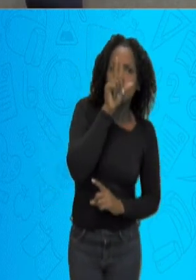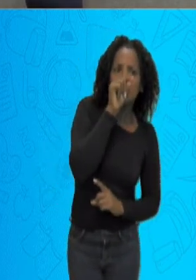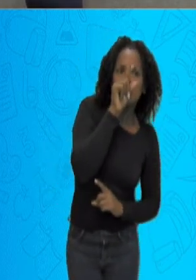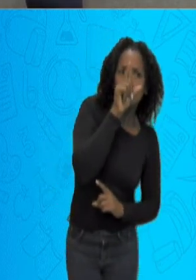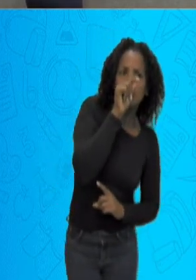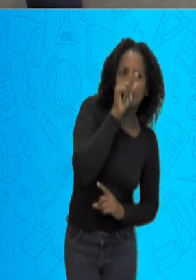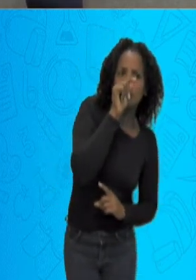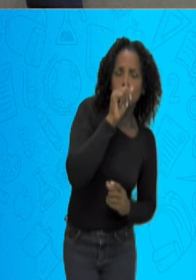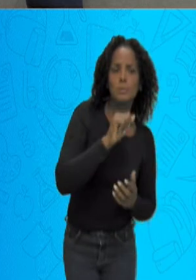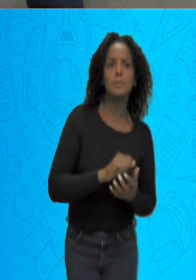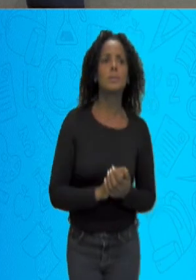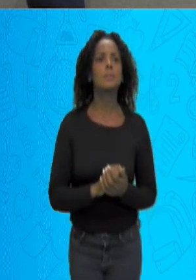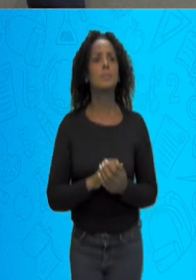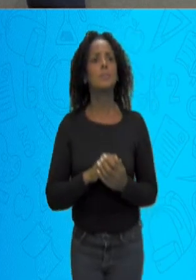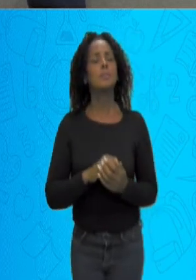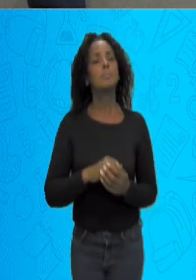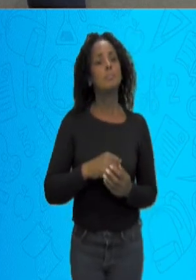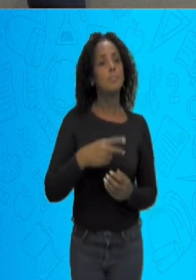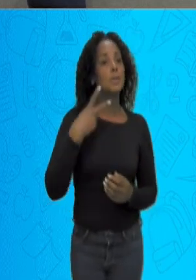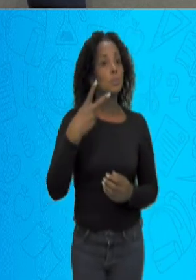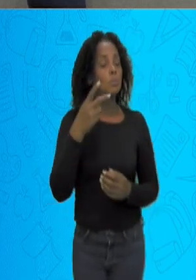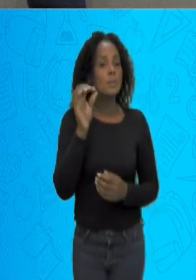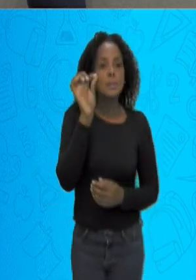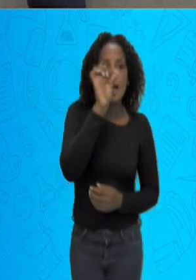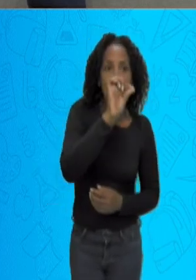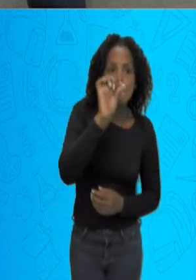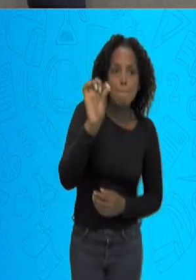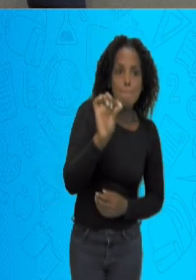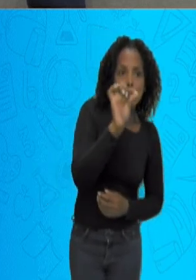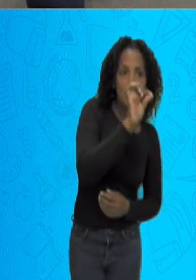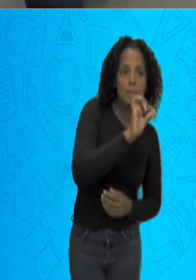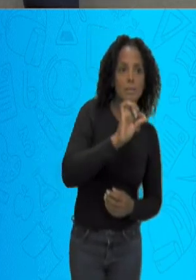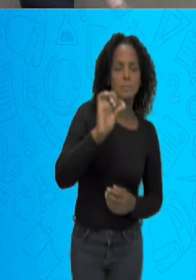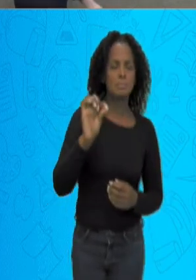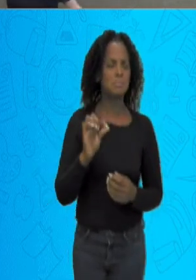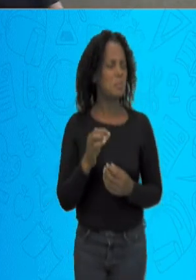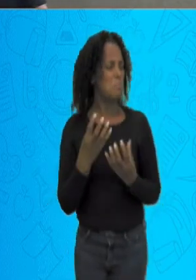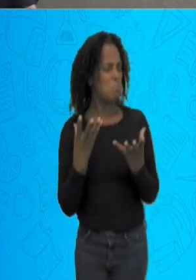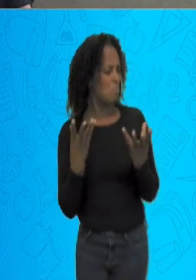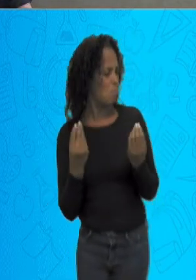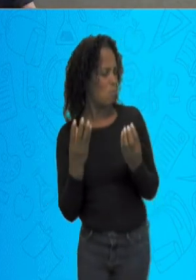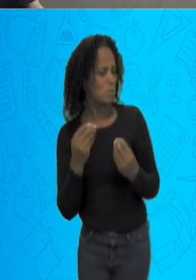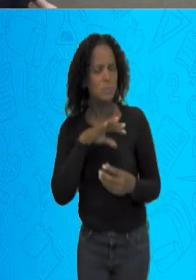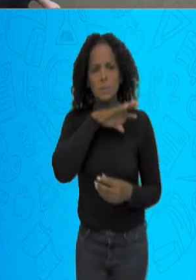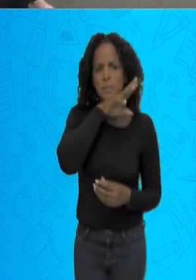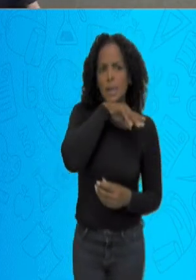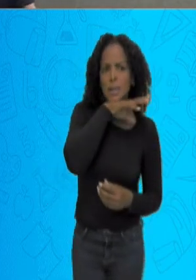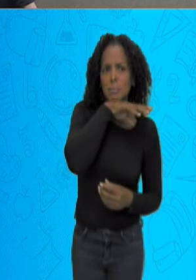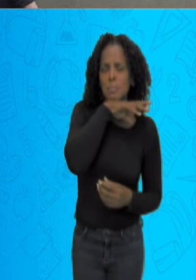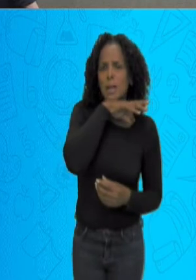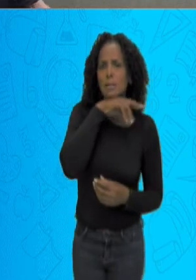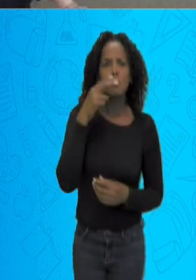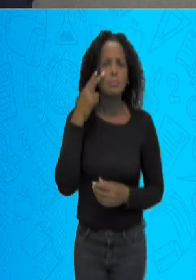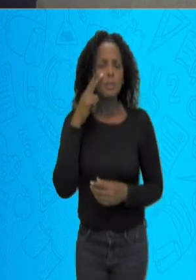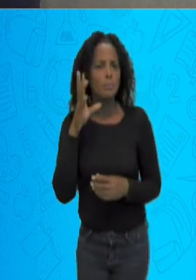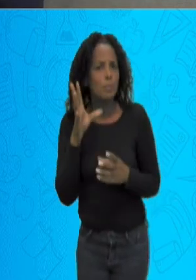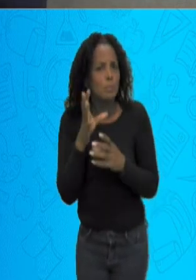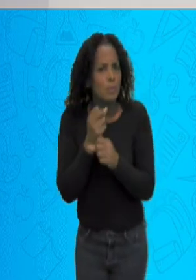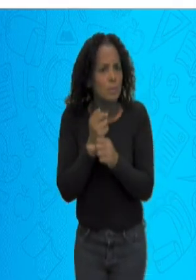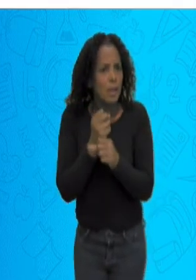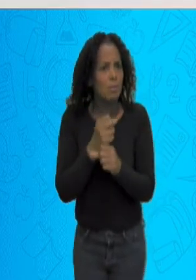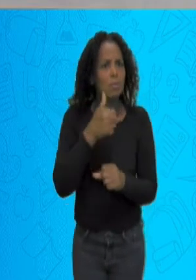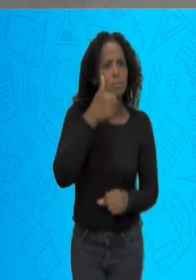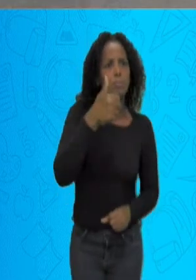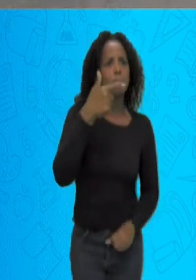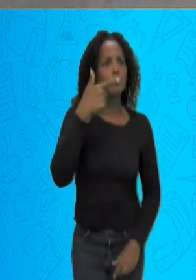Ó. E duas abelhas. Nossa, muitos animais, não são? Será quantos que vai dar? Me ajuda a